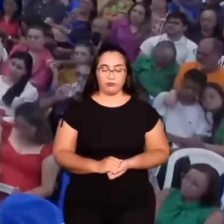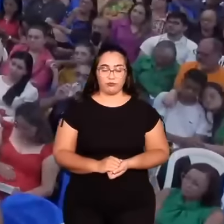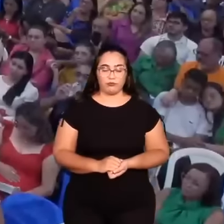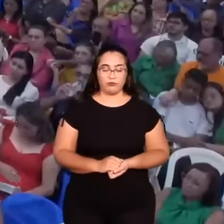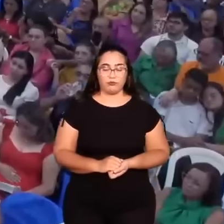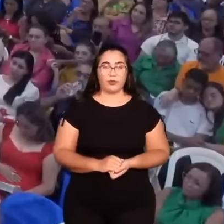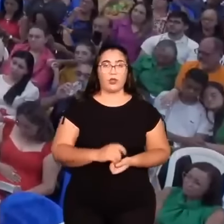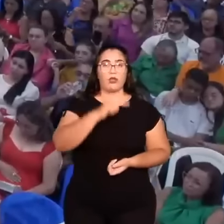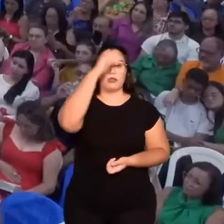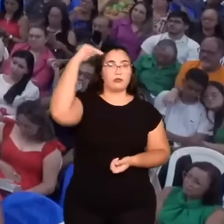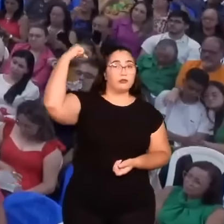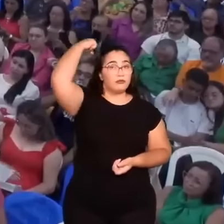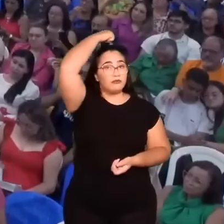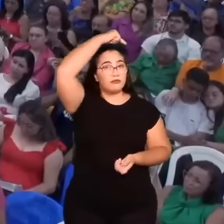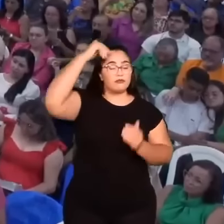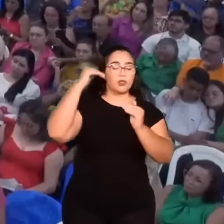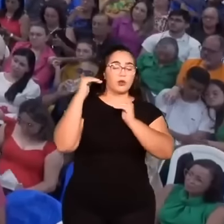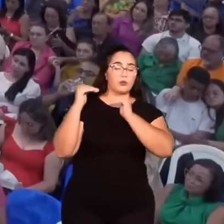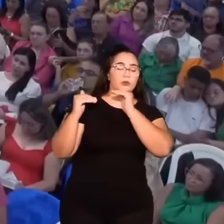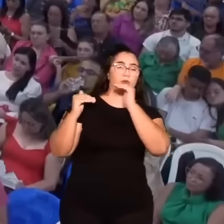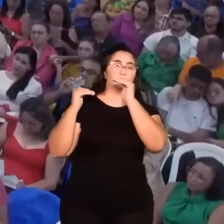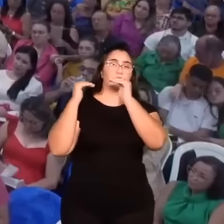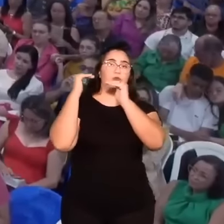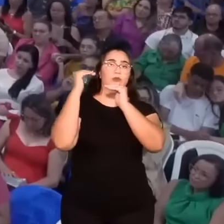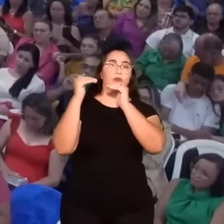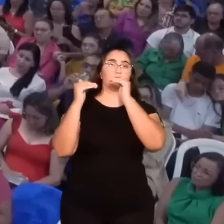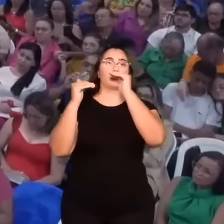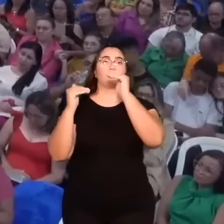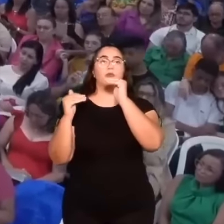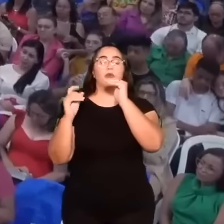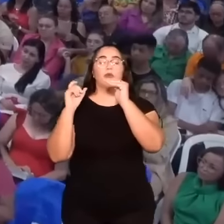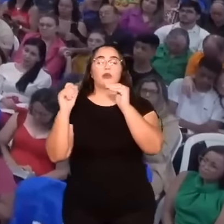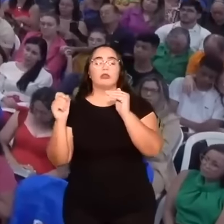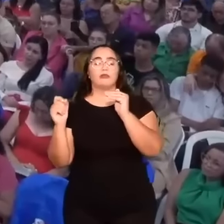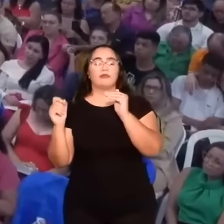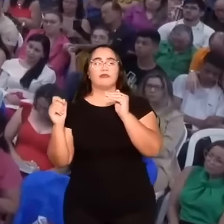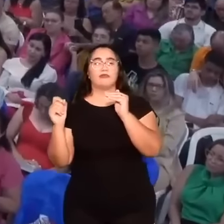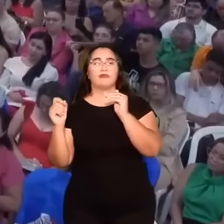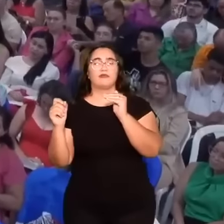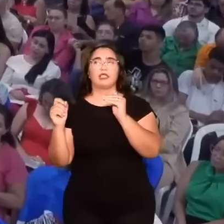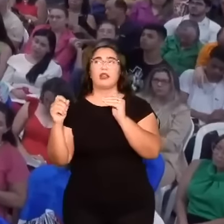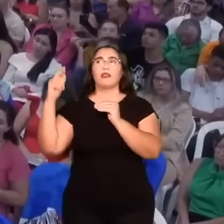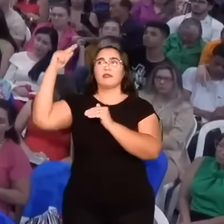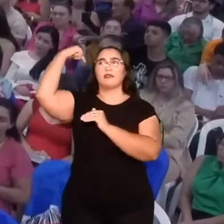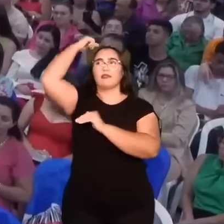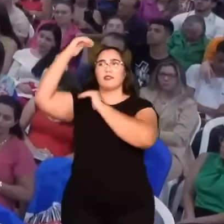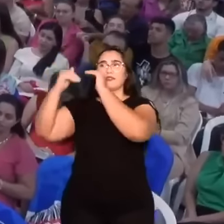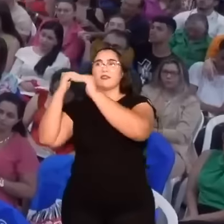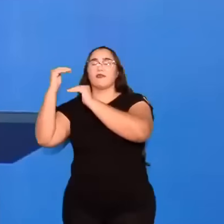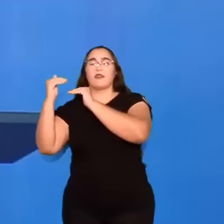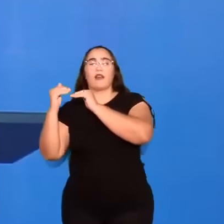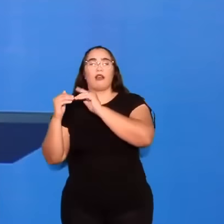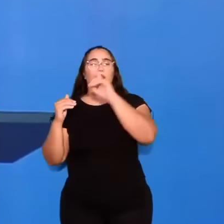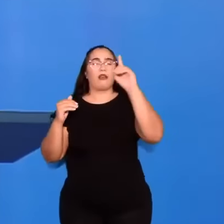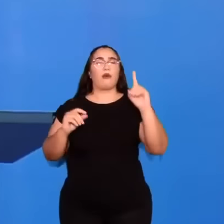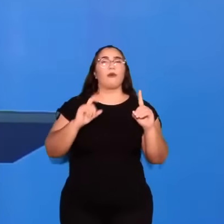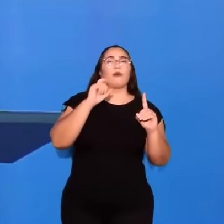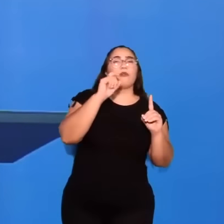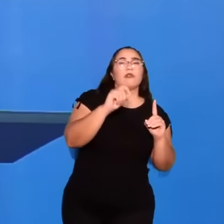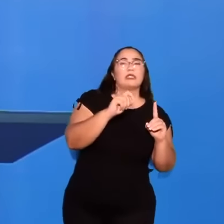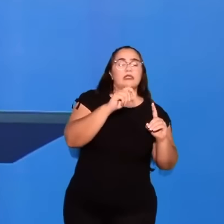A santificação. Contra a perversão sexual. Verso 1. Finalmente irmãos.